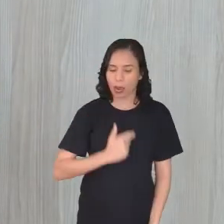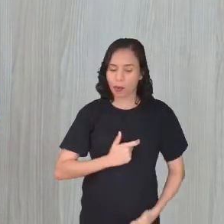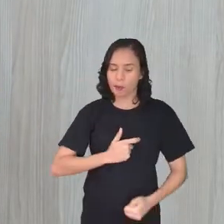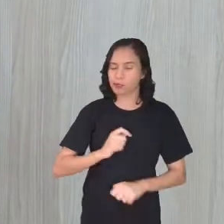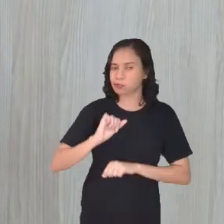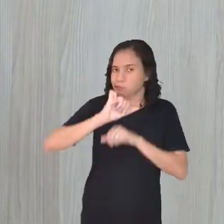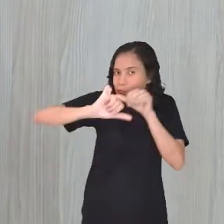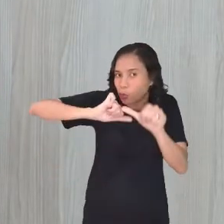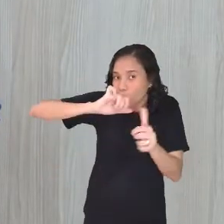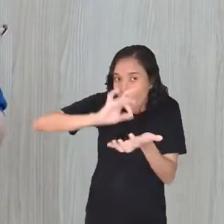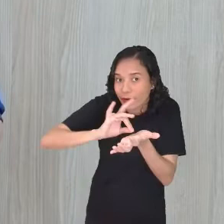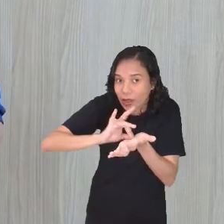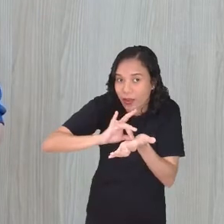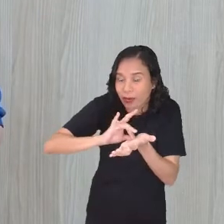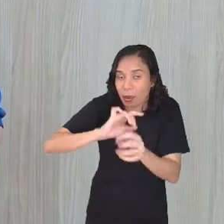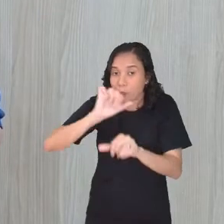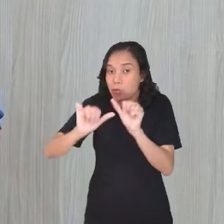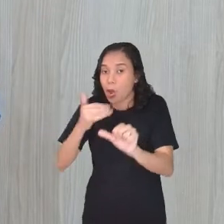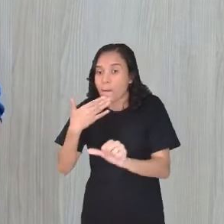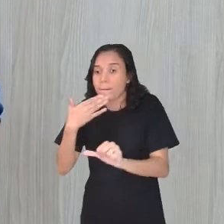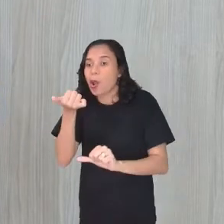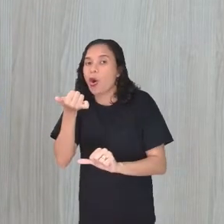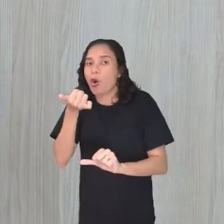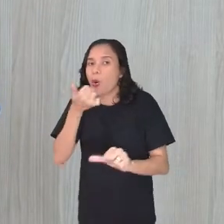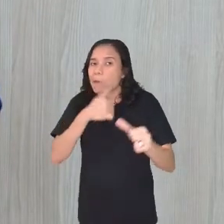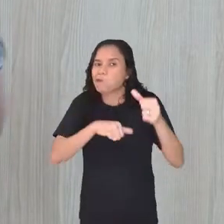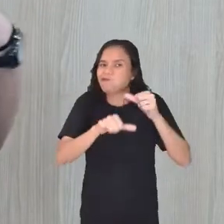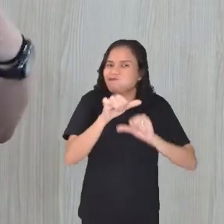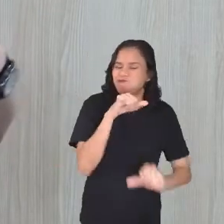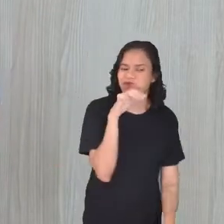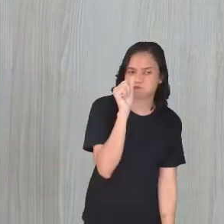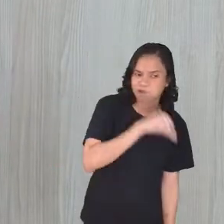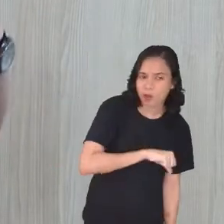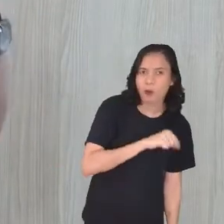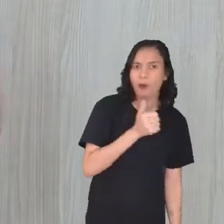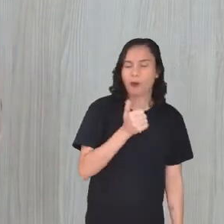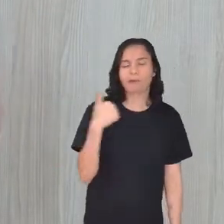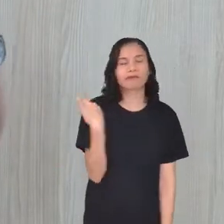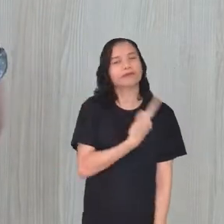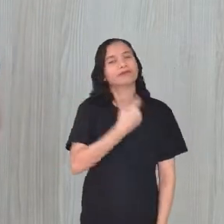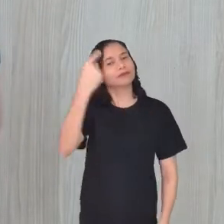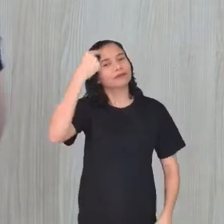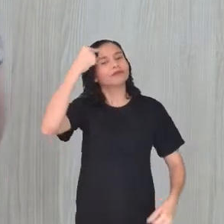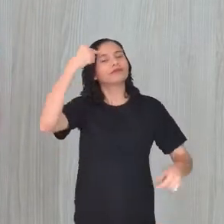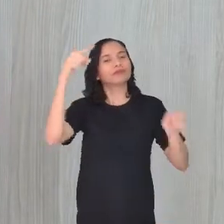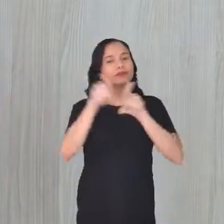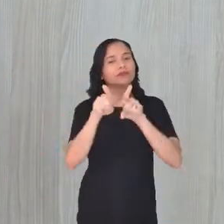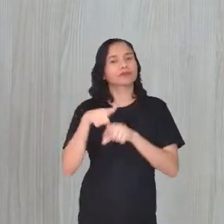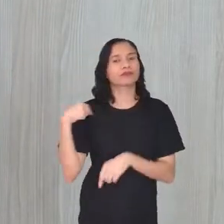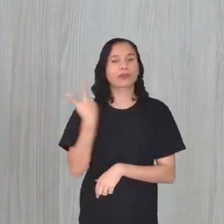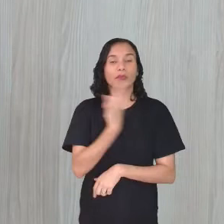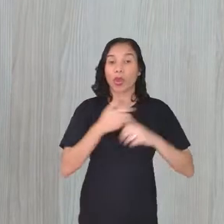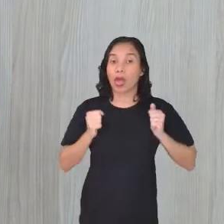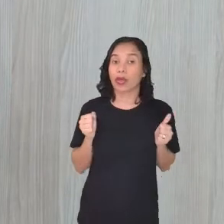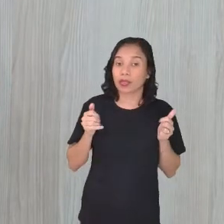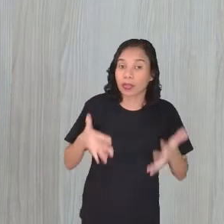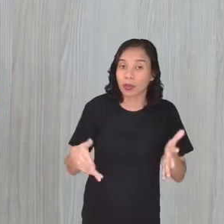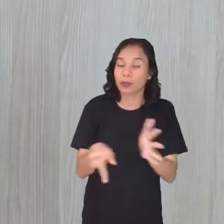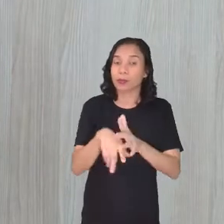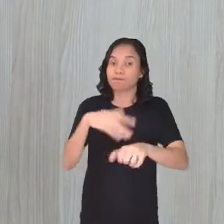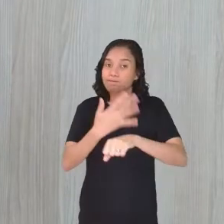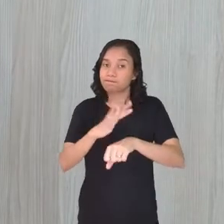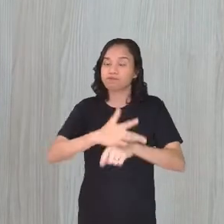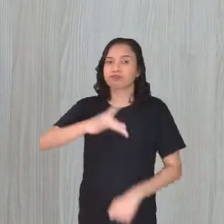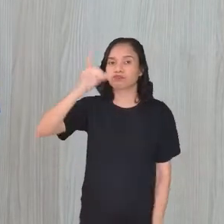Será que mudou alguma coisa? Mudou pra melhor? Mudou pra pior? Será que a gente tem que pensar também, né, nas nossas ações diárias, né?